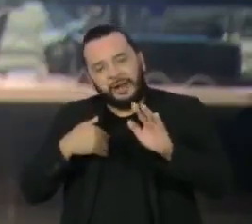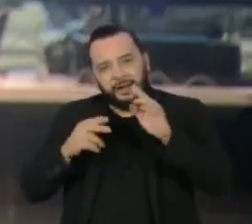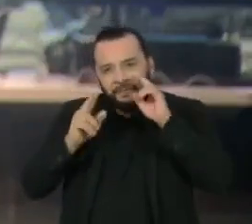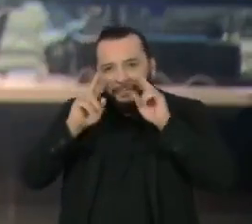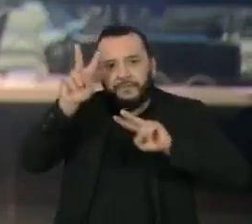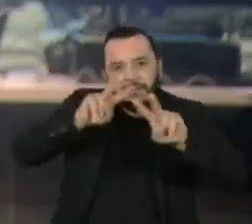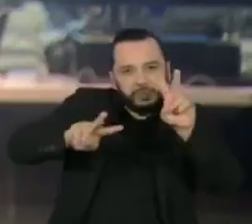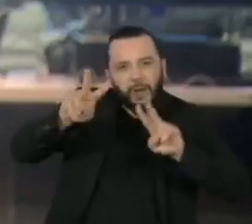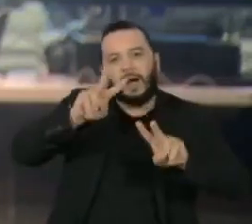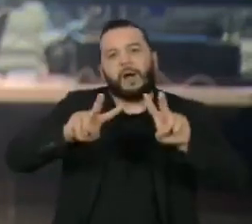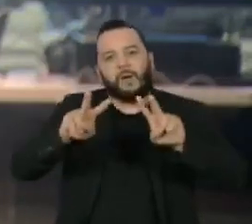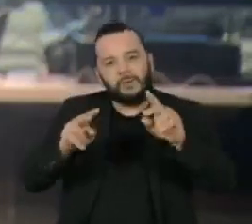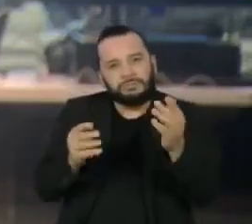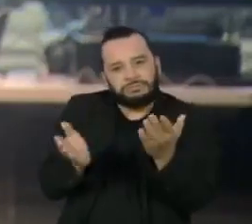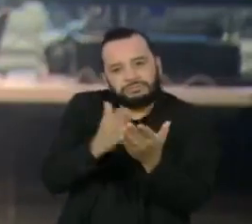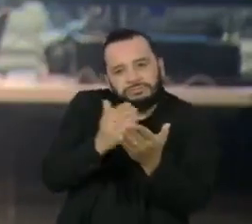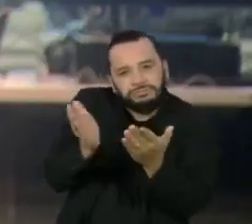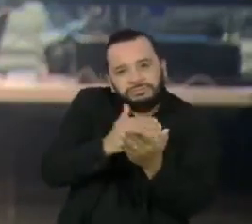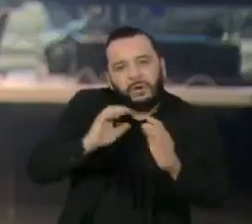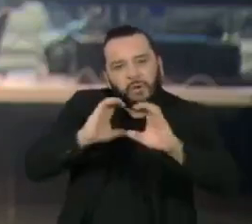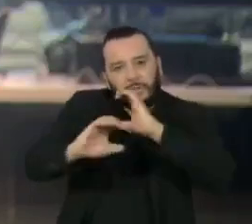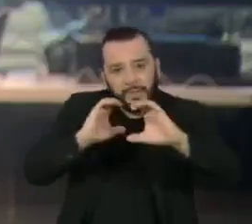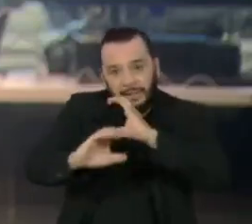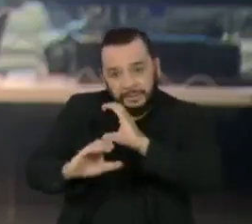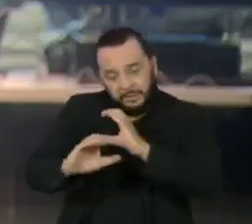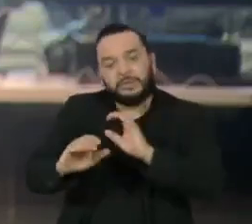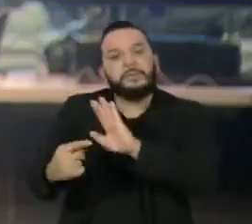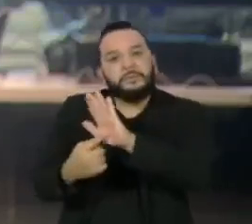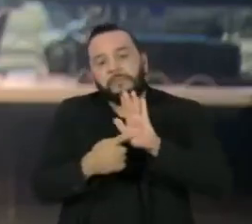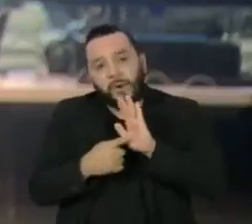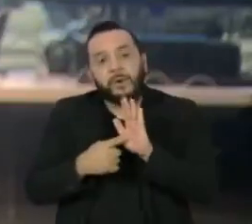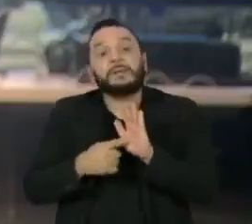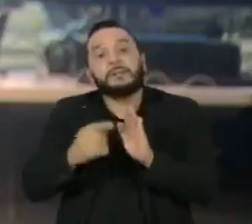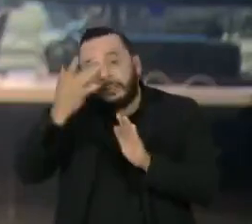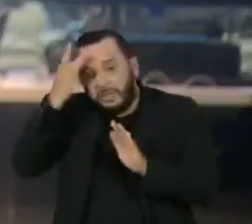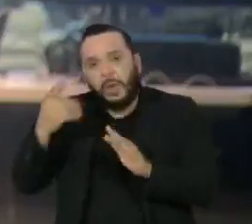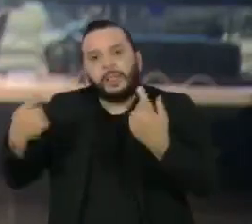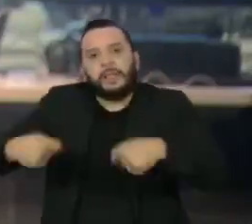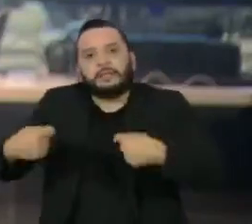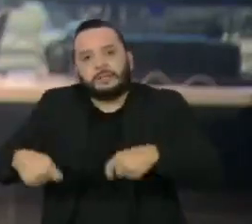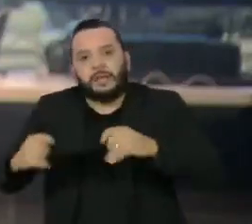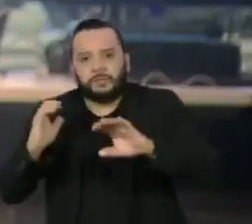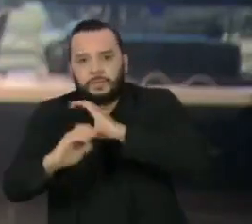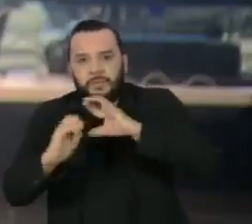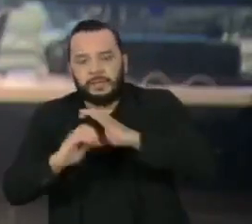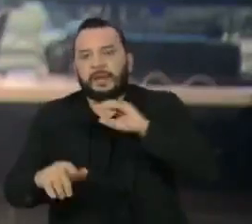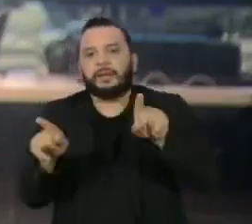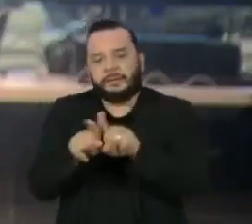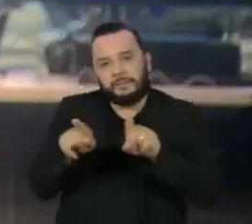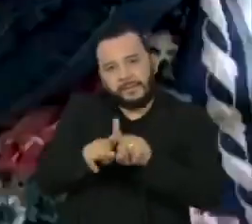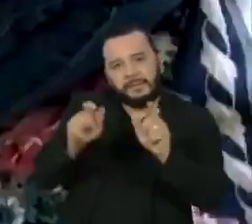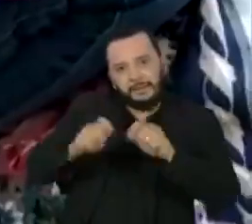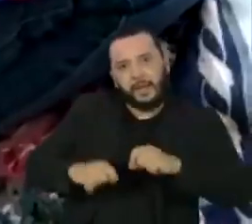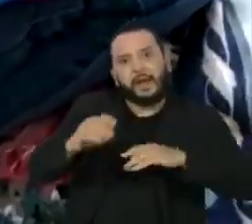e também quem apresenta uma defasagem entre a necessidade de se comunicar e a habilidade de falar ou escrever.